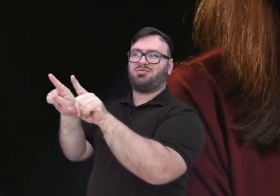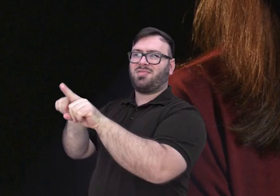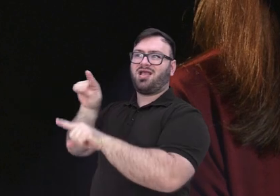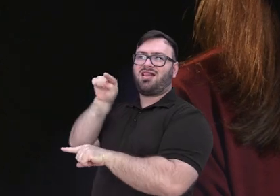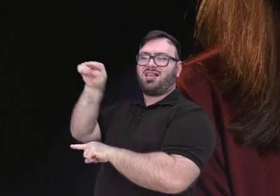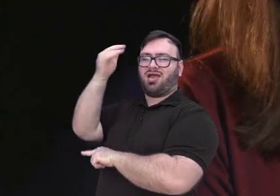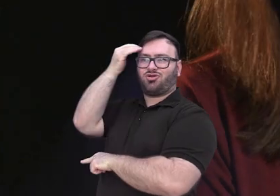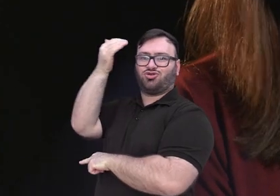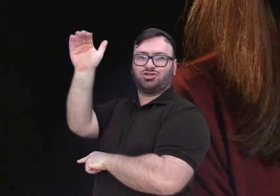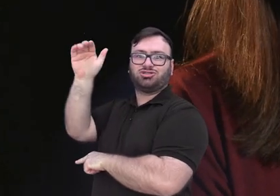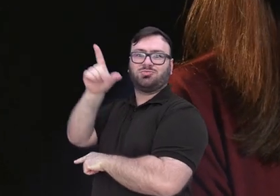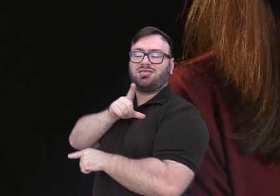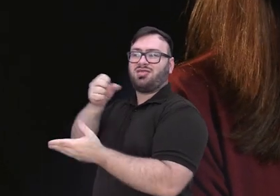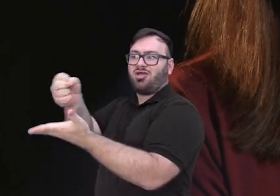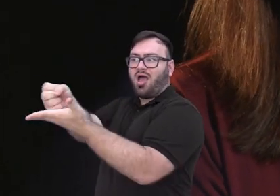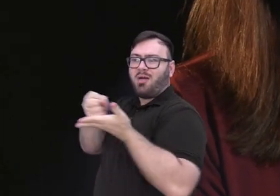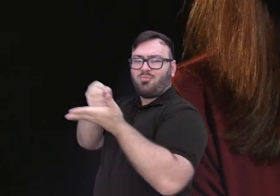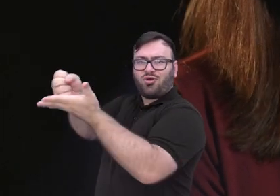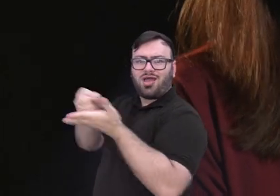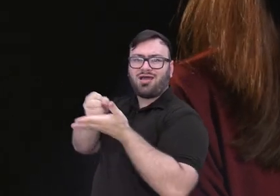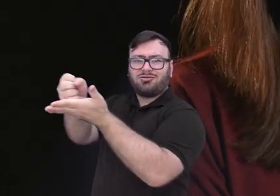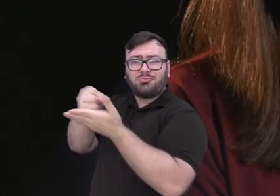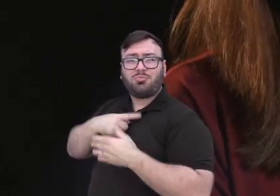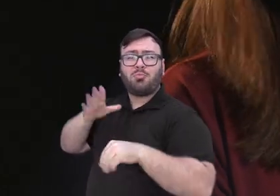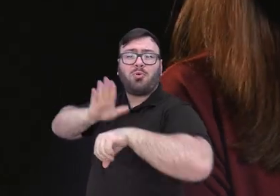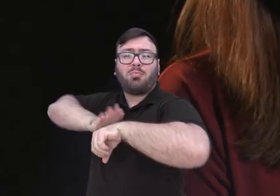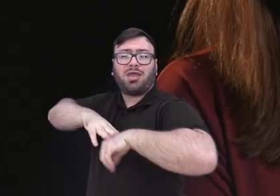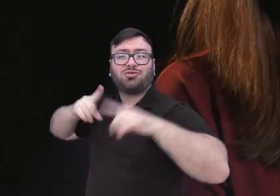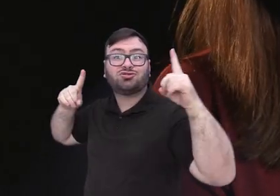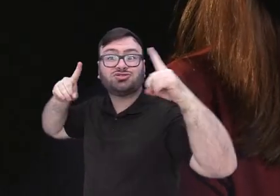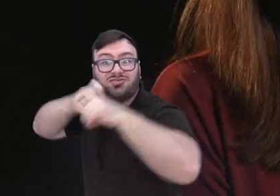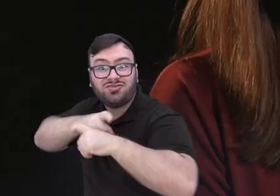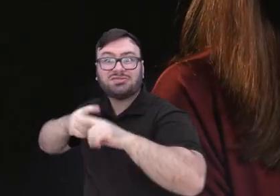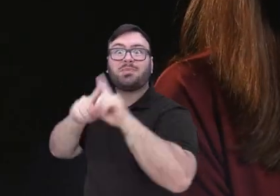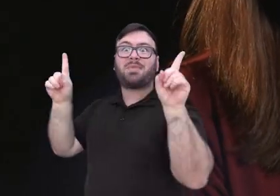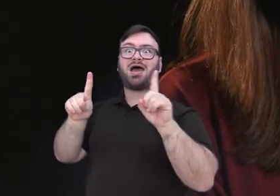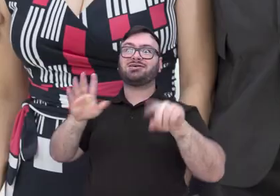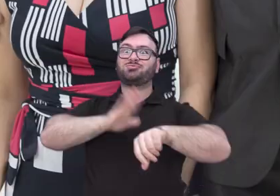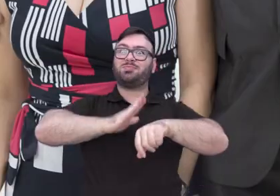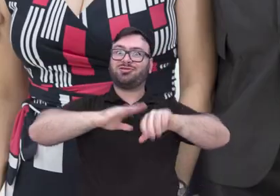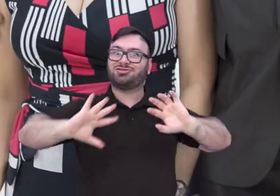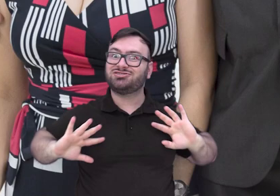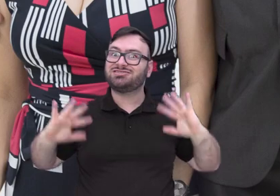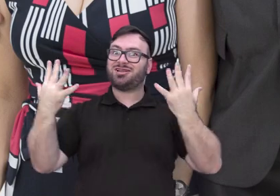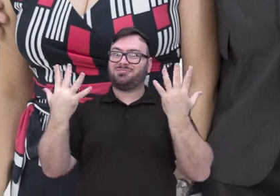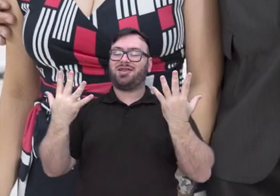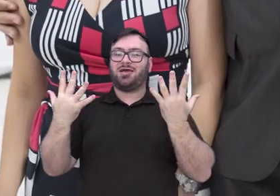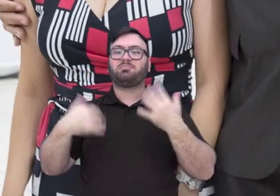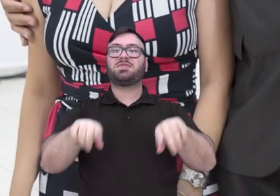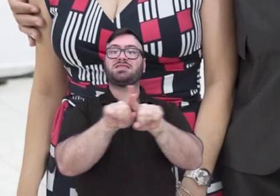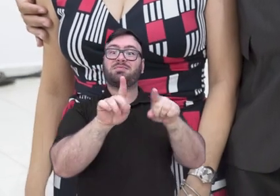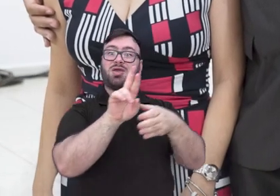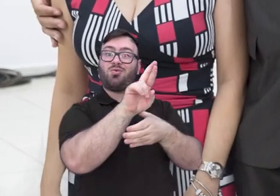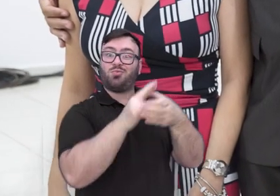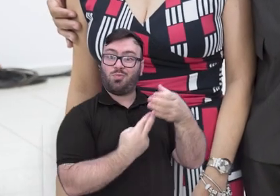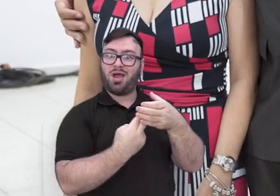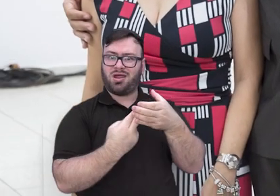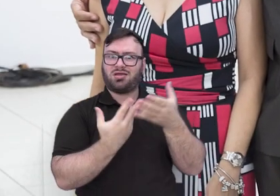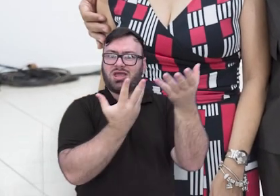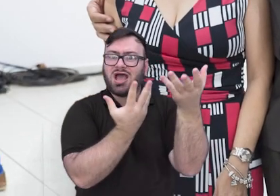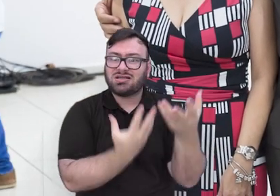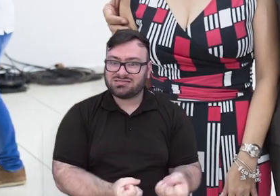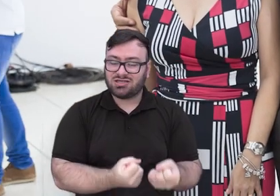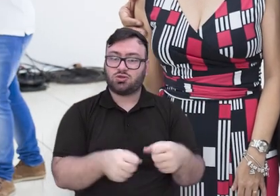o nosso apoio nos momentos difíceis e também nos momentos de celebrar. Ao Bioparque, que nos acolhe